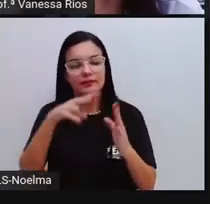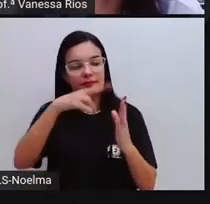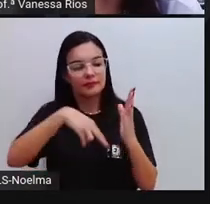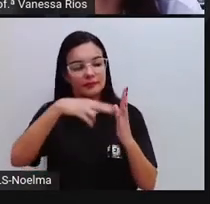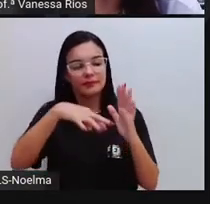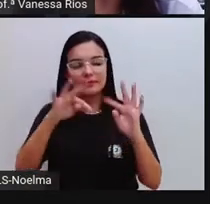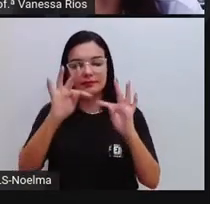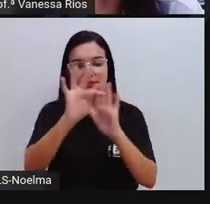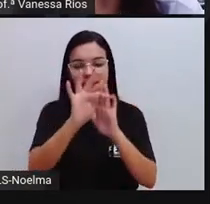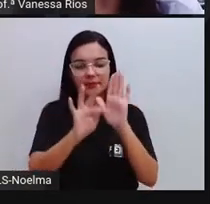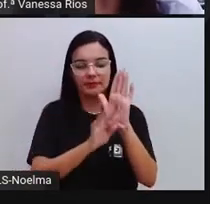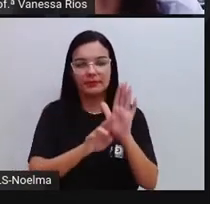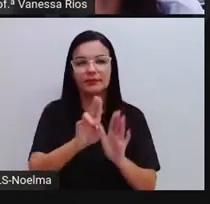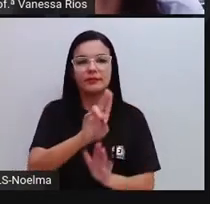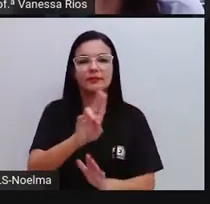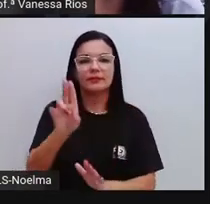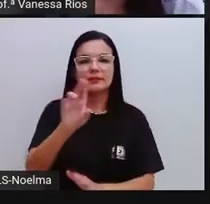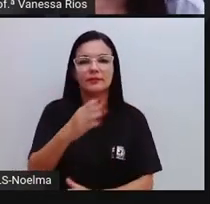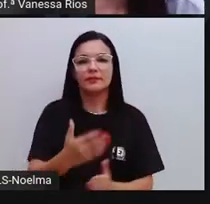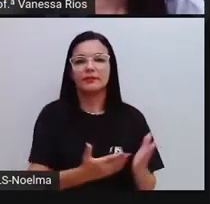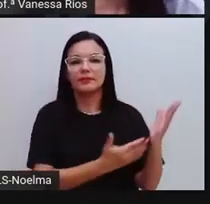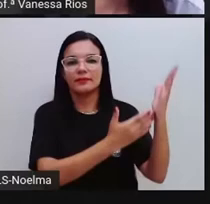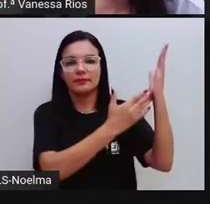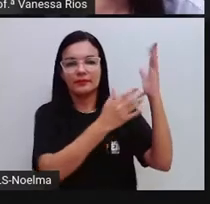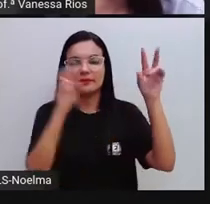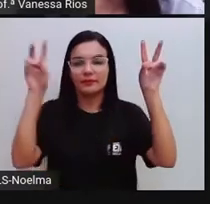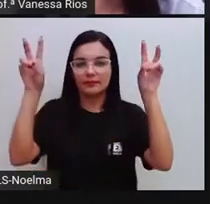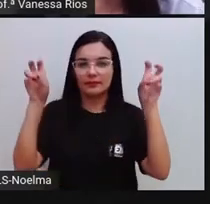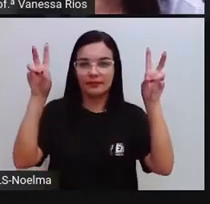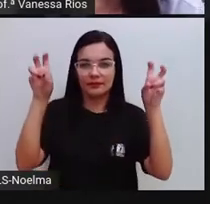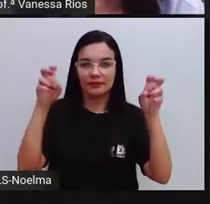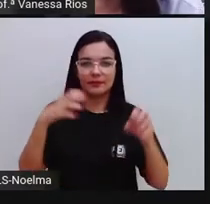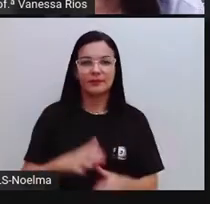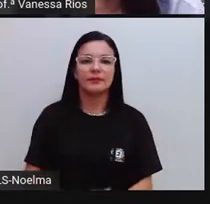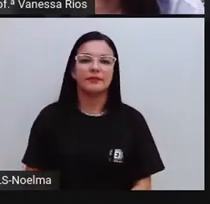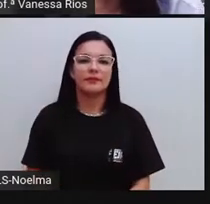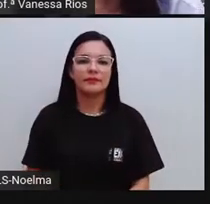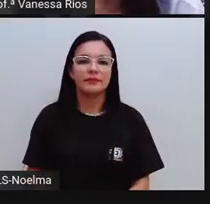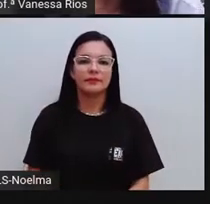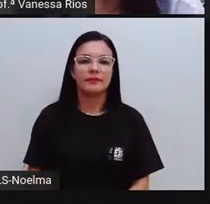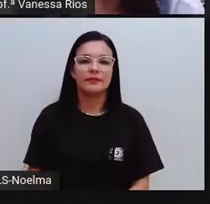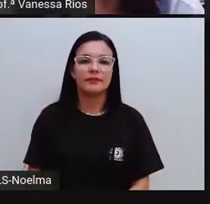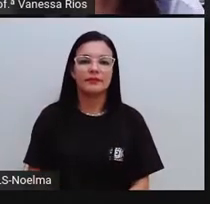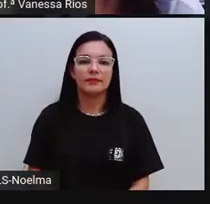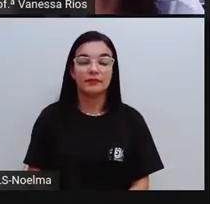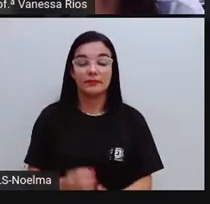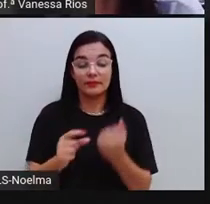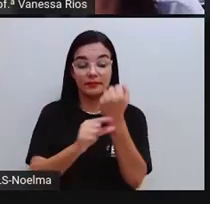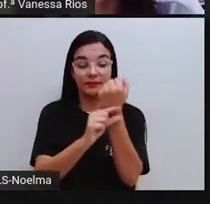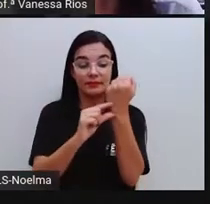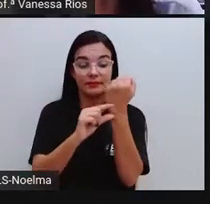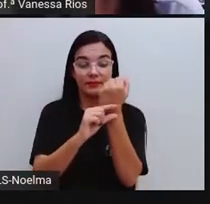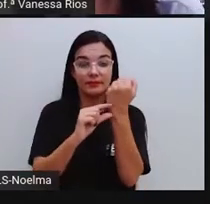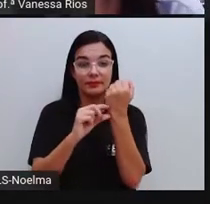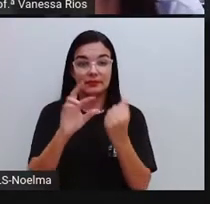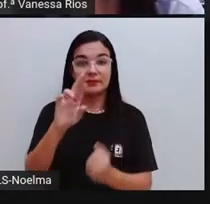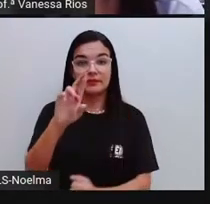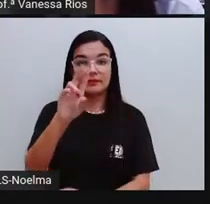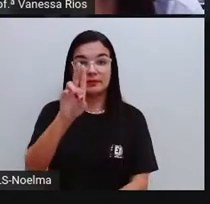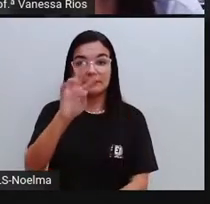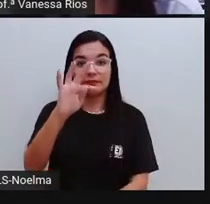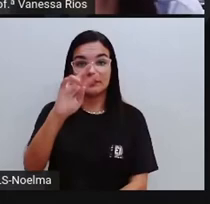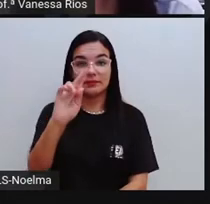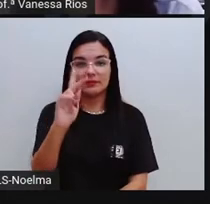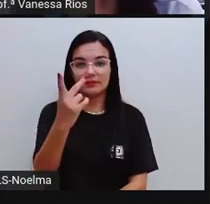que se chama Sobrou Pra Mim. Esse texto aí foi escrito por Ruth Rocha, que é um